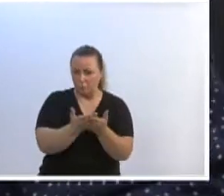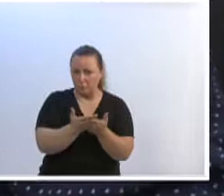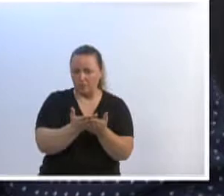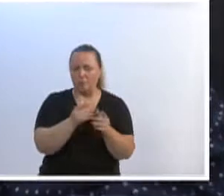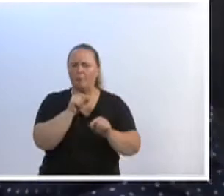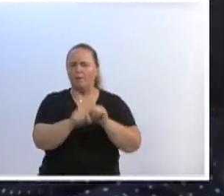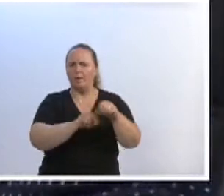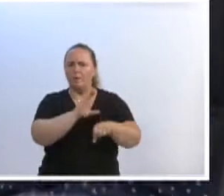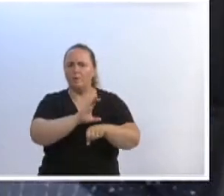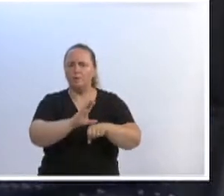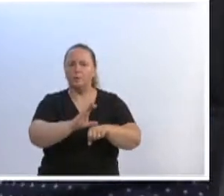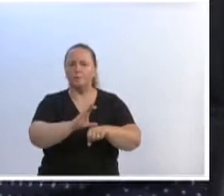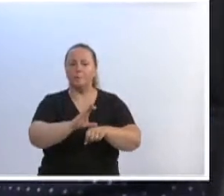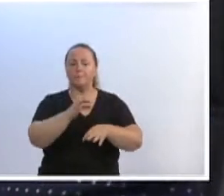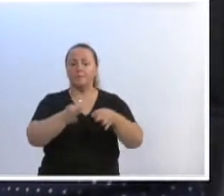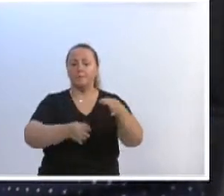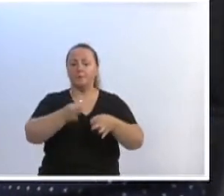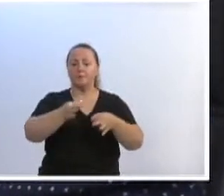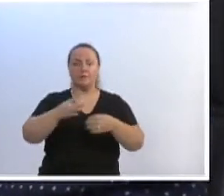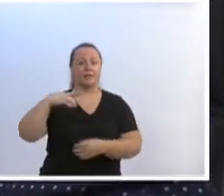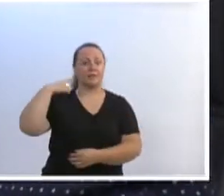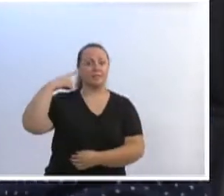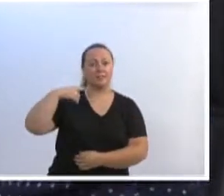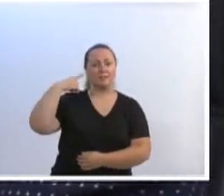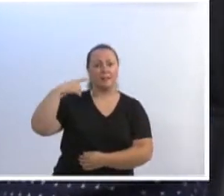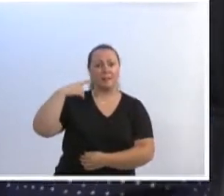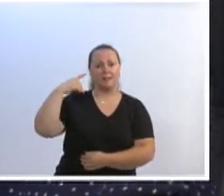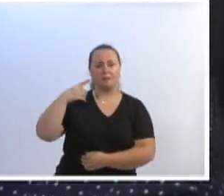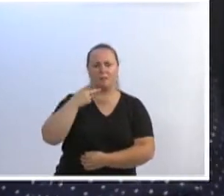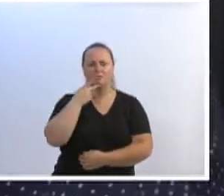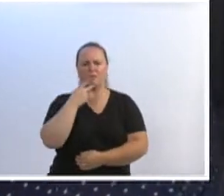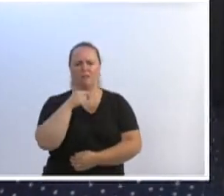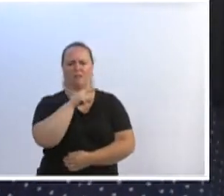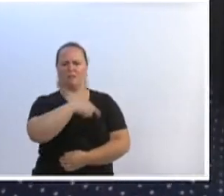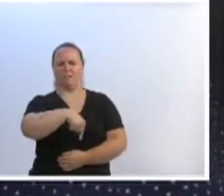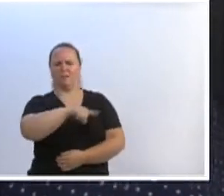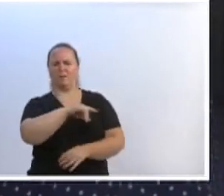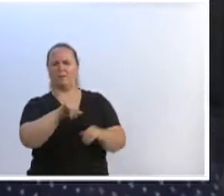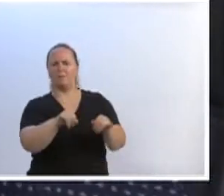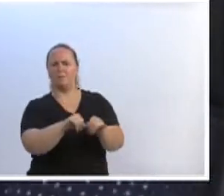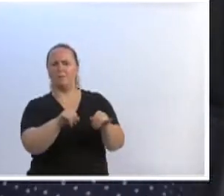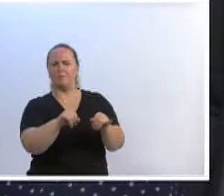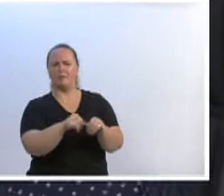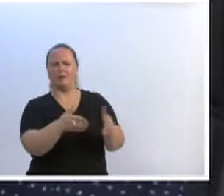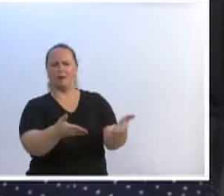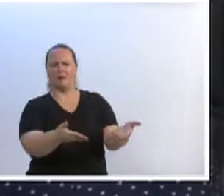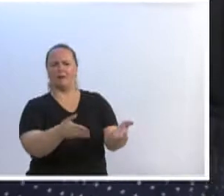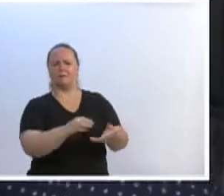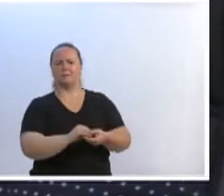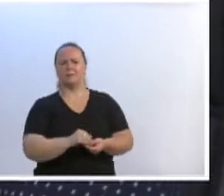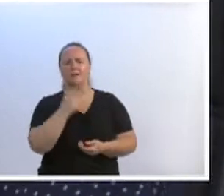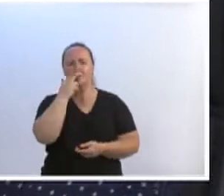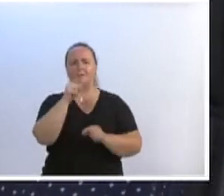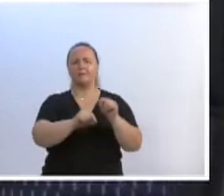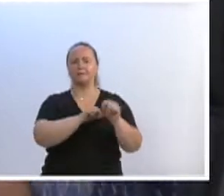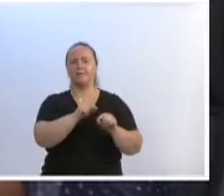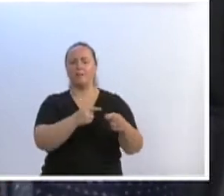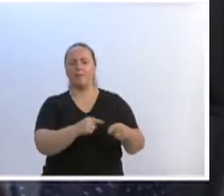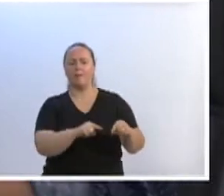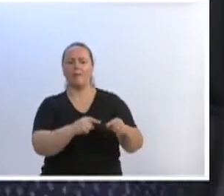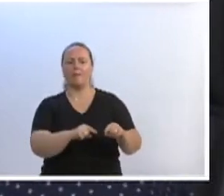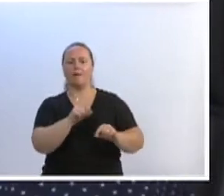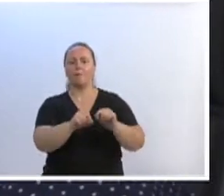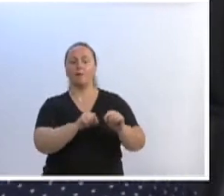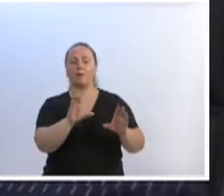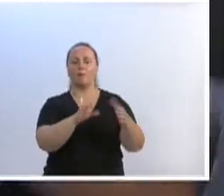falando coisas que não têm nem nexo. Falando coisas que motivam só, e estão instigando a comunidade a ir